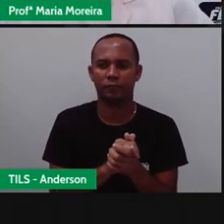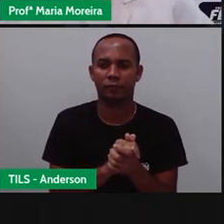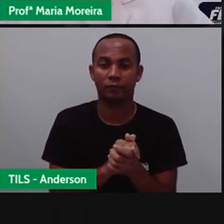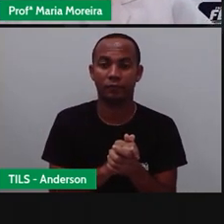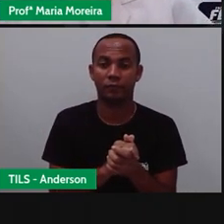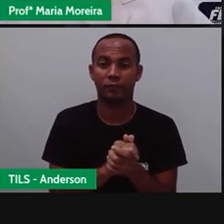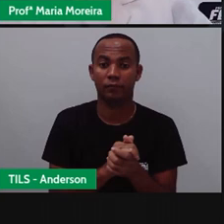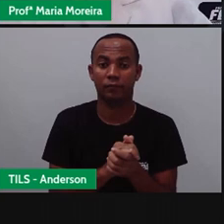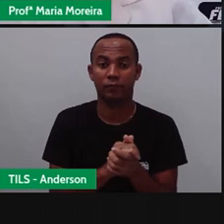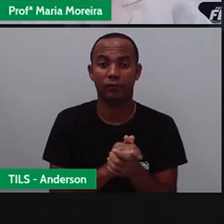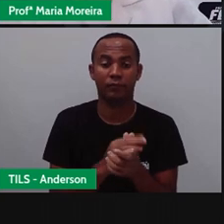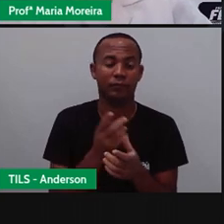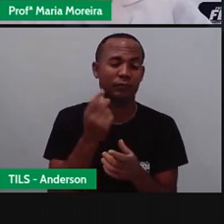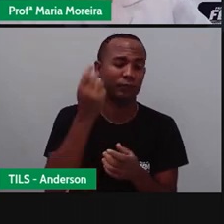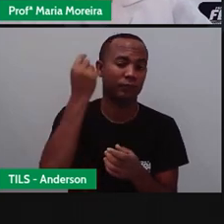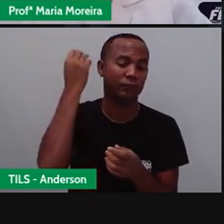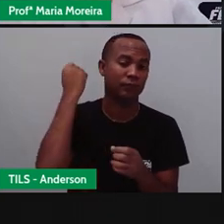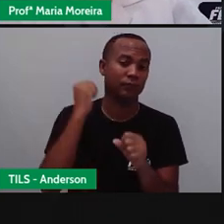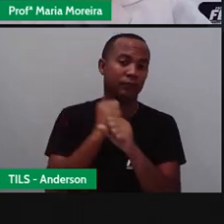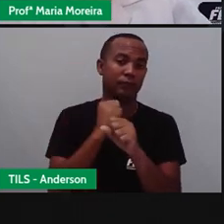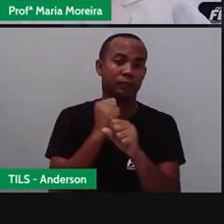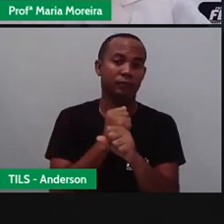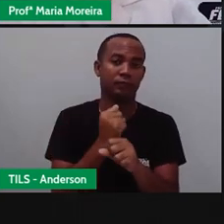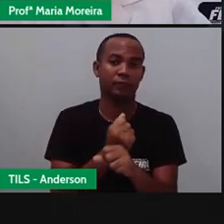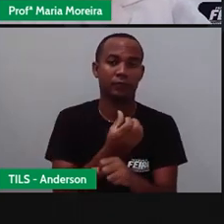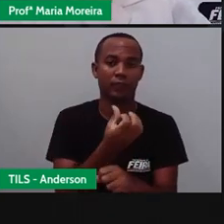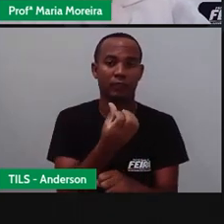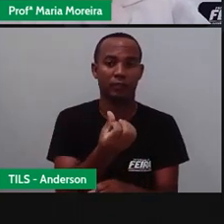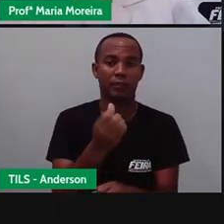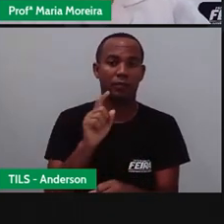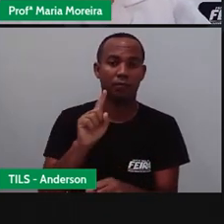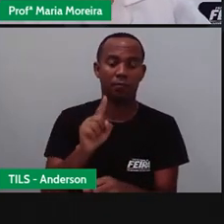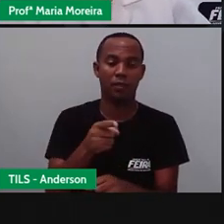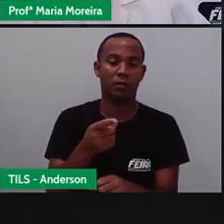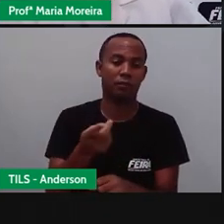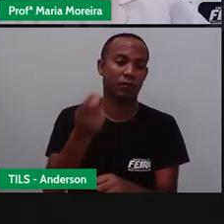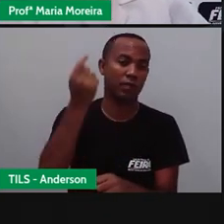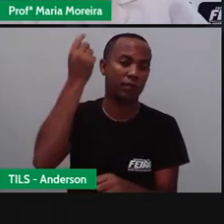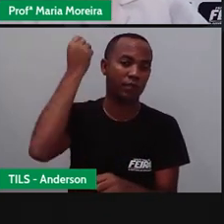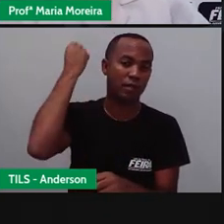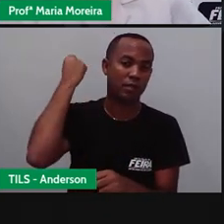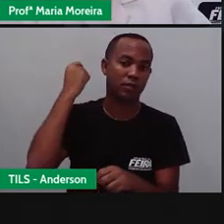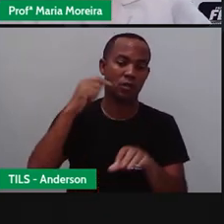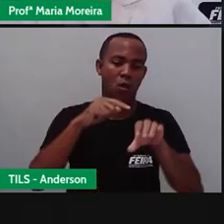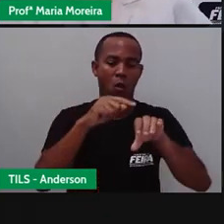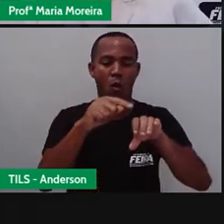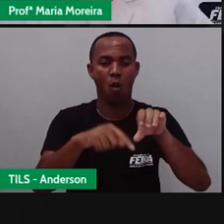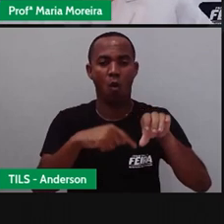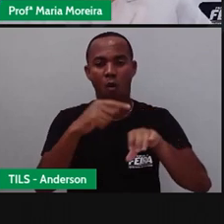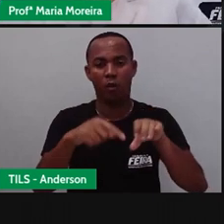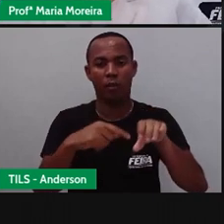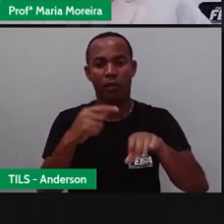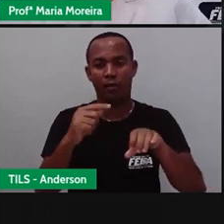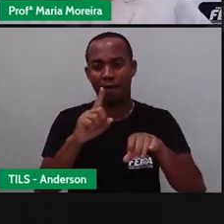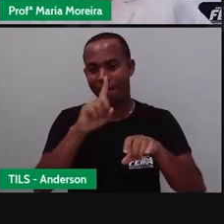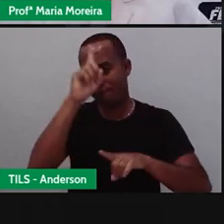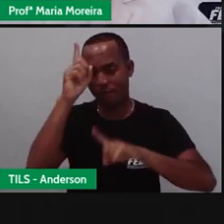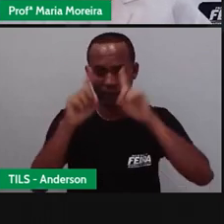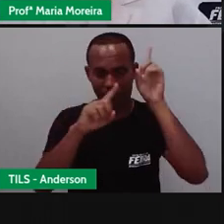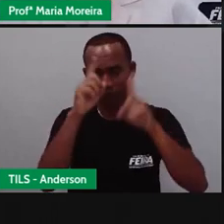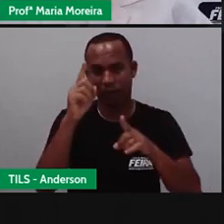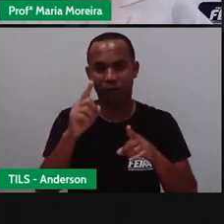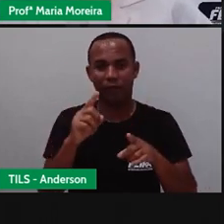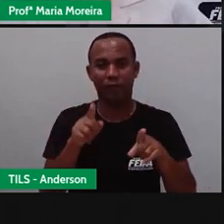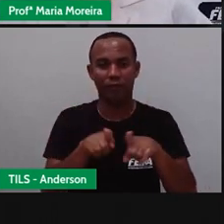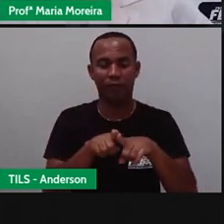Bom, por volta de 6 mil anos atrás, a roda, ela foi inventada, né? E com isso, a humanidade